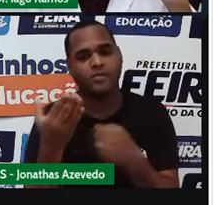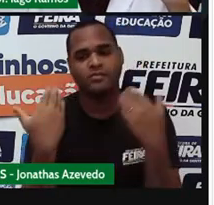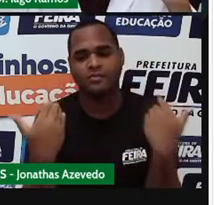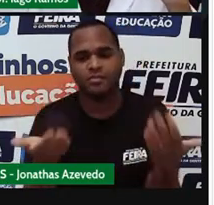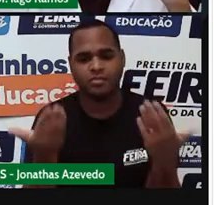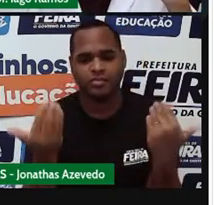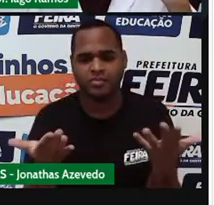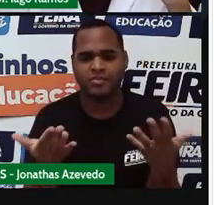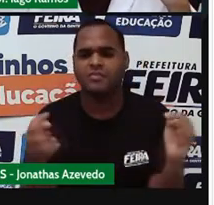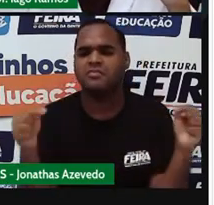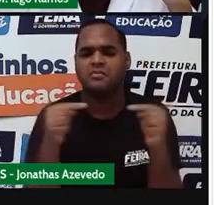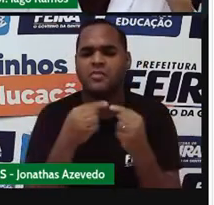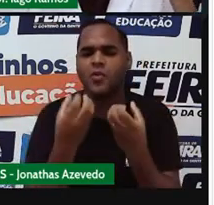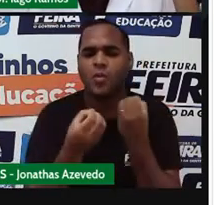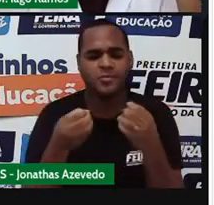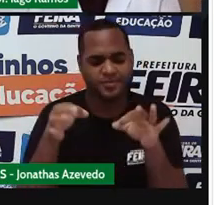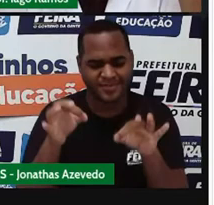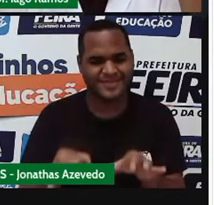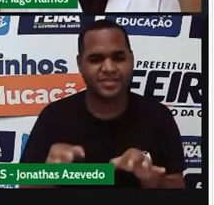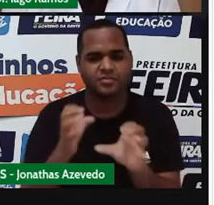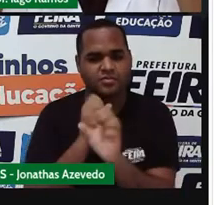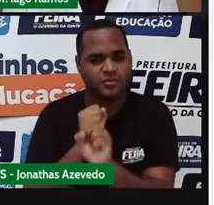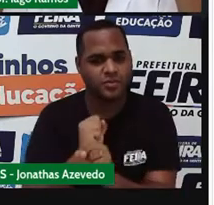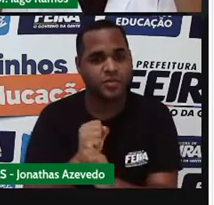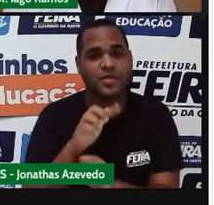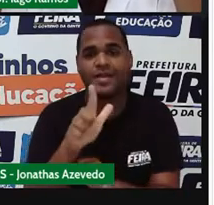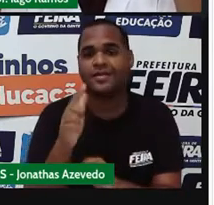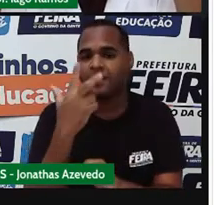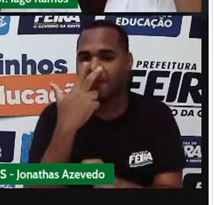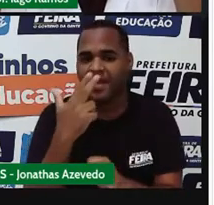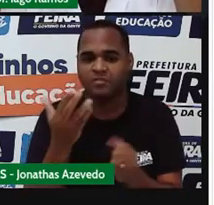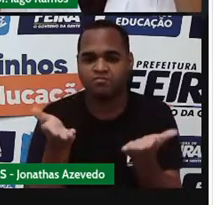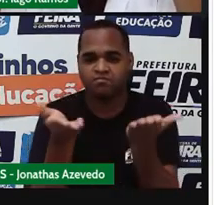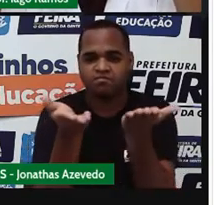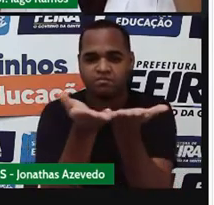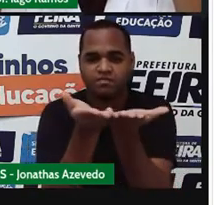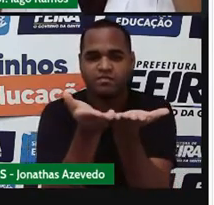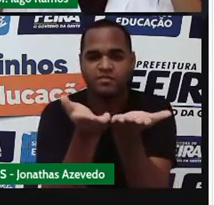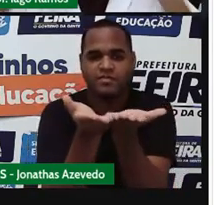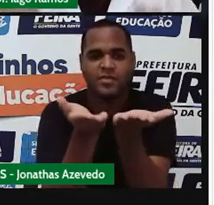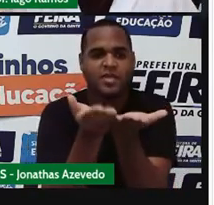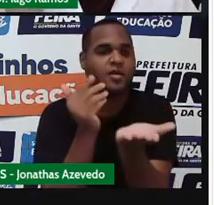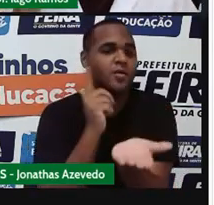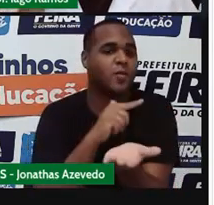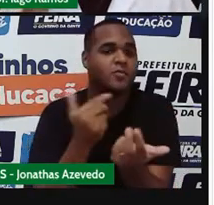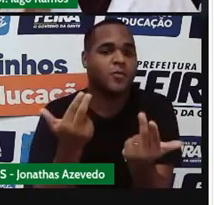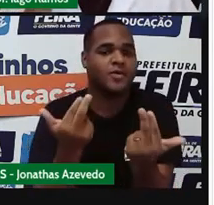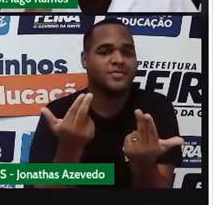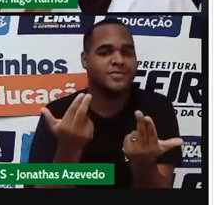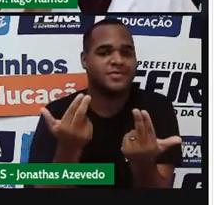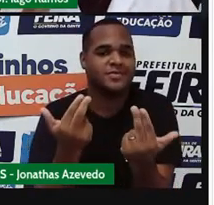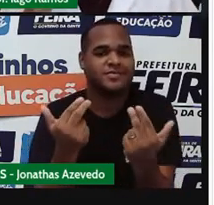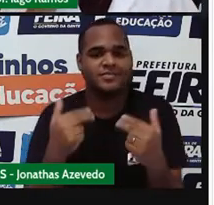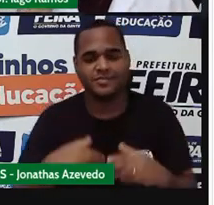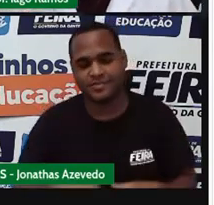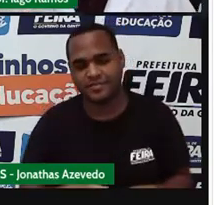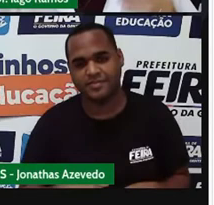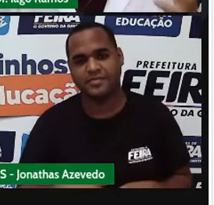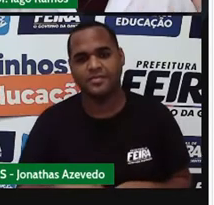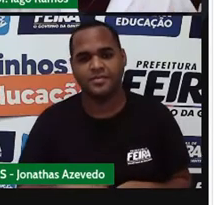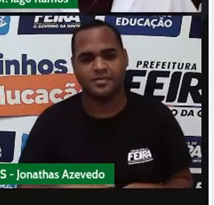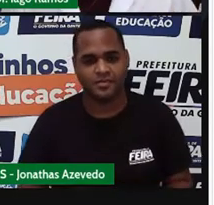Quando é que fica no peso certinho? Quando os pratos estiverem equilibrados. Tá bom?